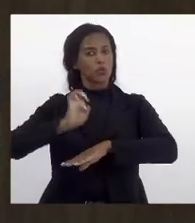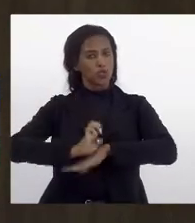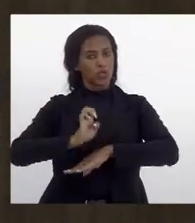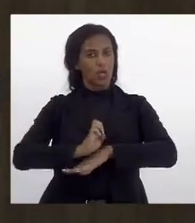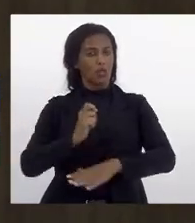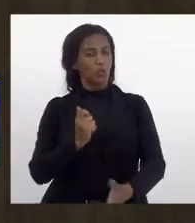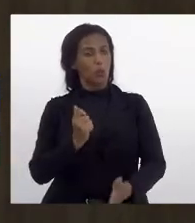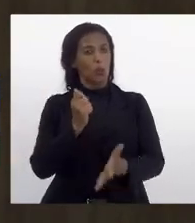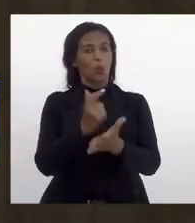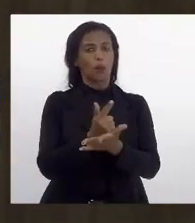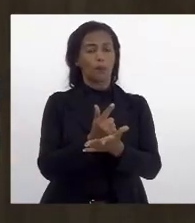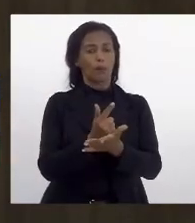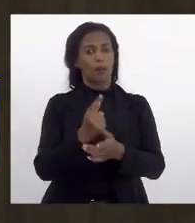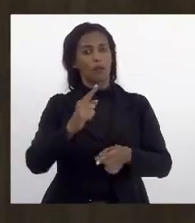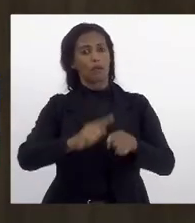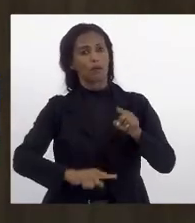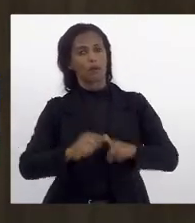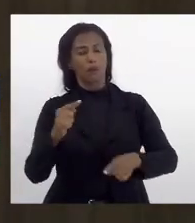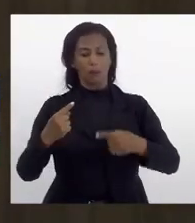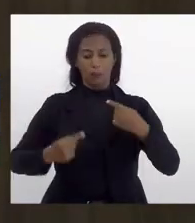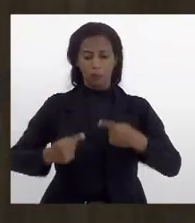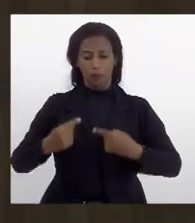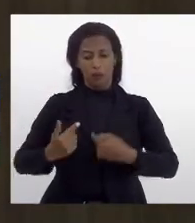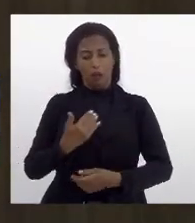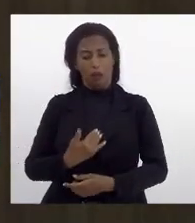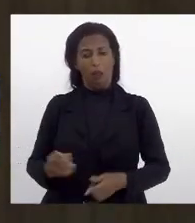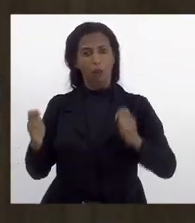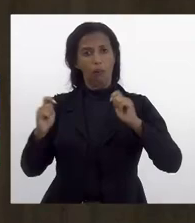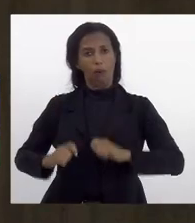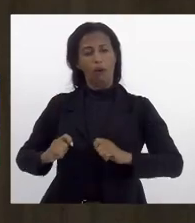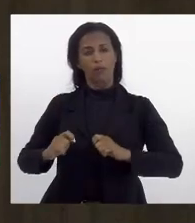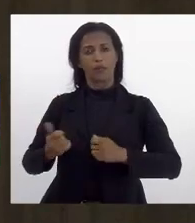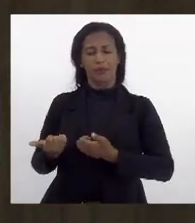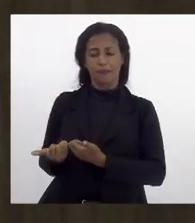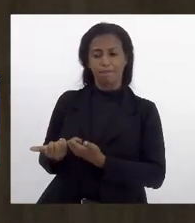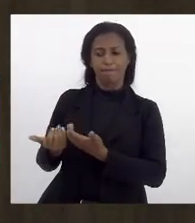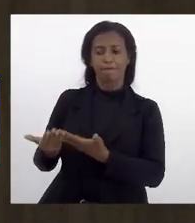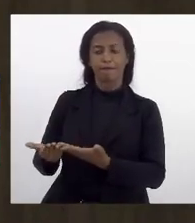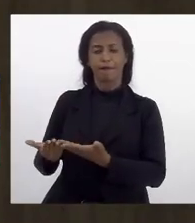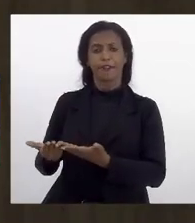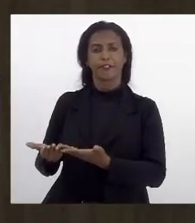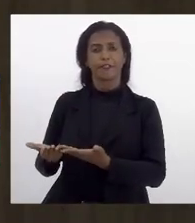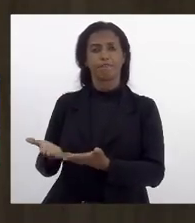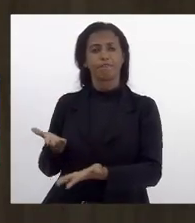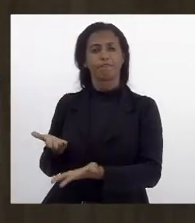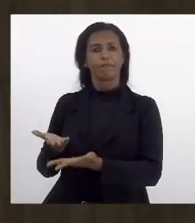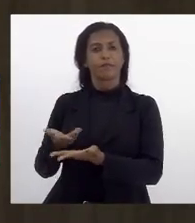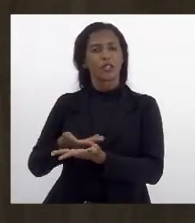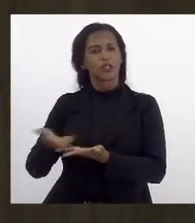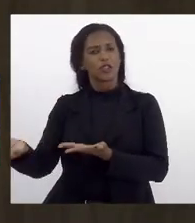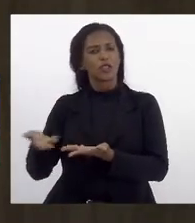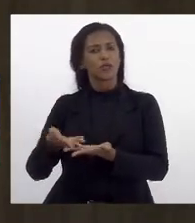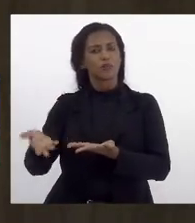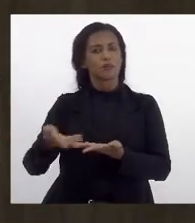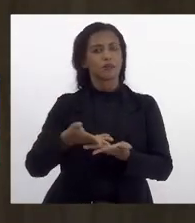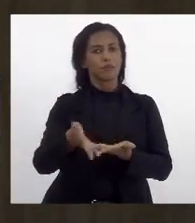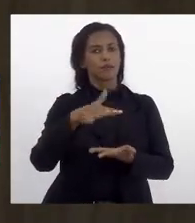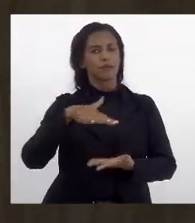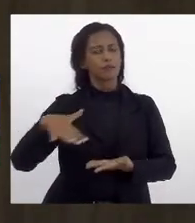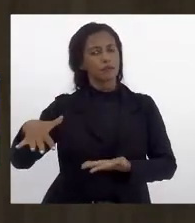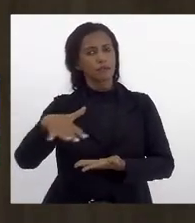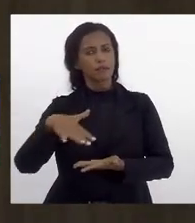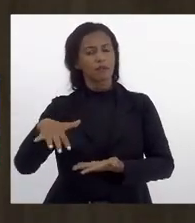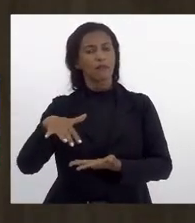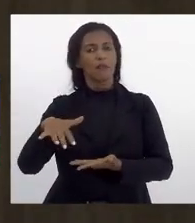absorventes faz com que a política pública possa ser aplicada por exemplo na distribuição em espaços de